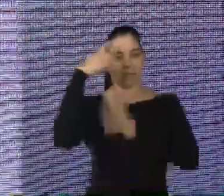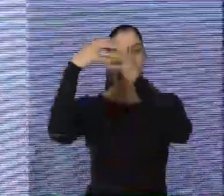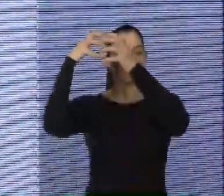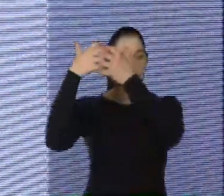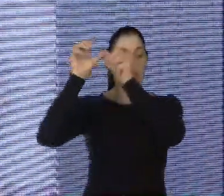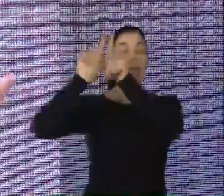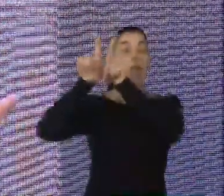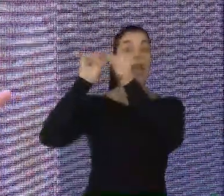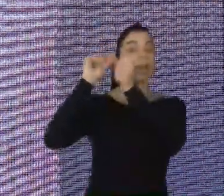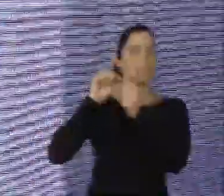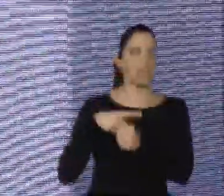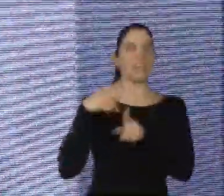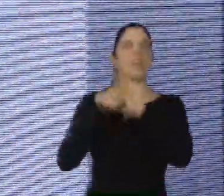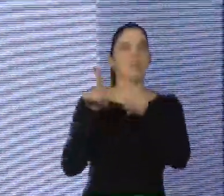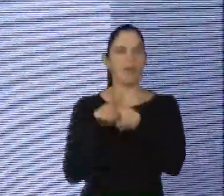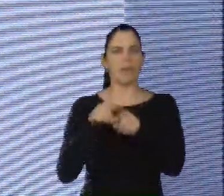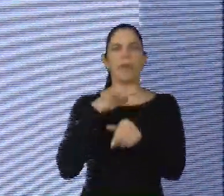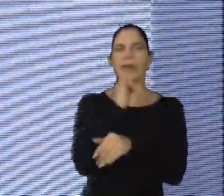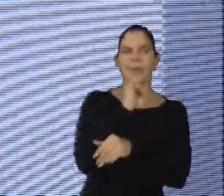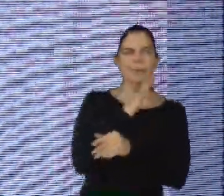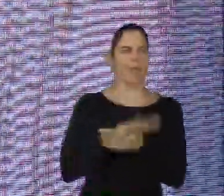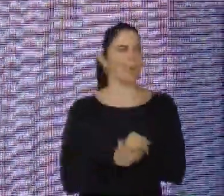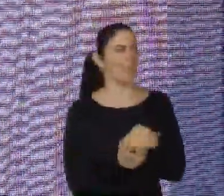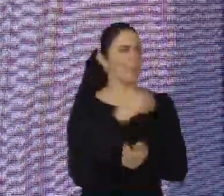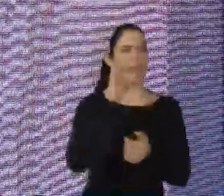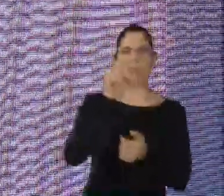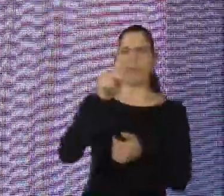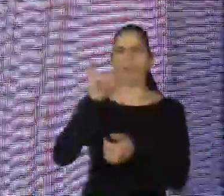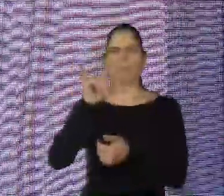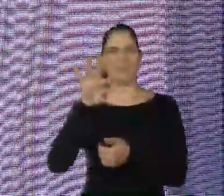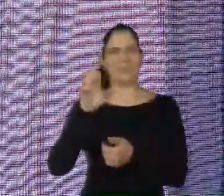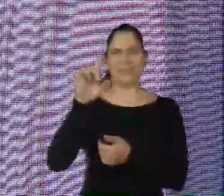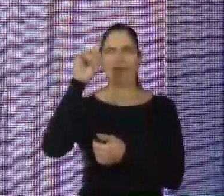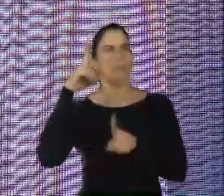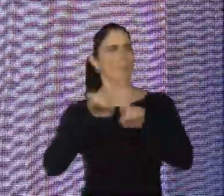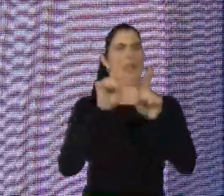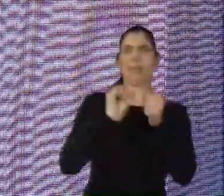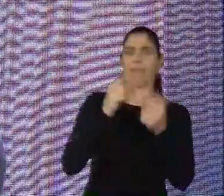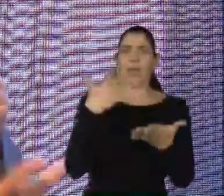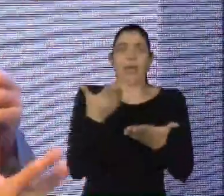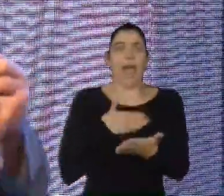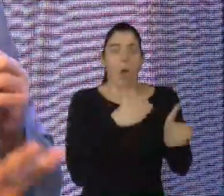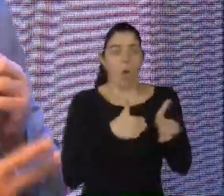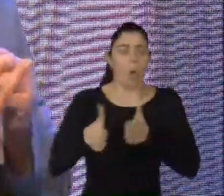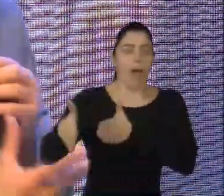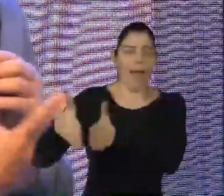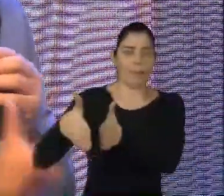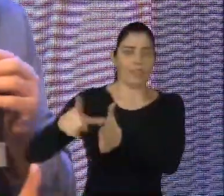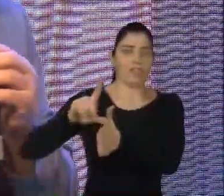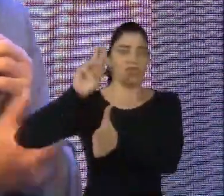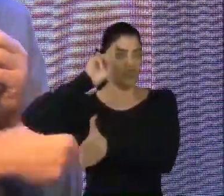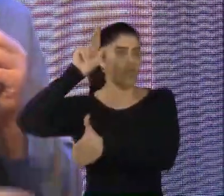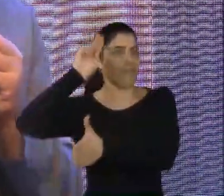mesmo redução do número de crises epiléticas em pacientes com epilepsia de difícil controle, que precisam de um caminho diferente da entrada e execução da